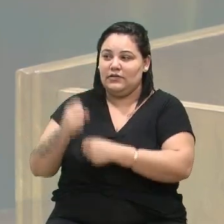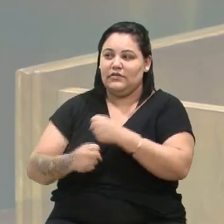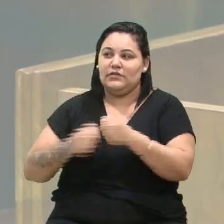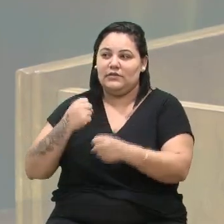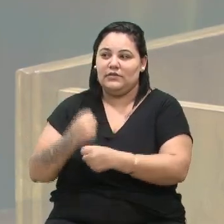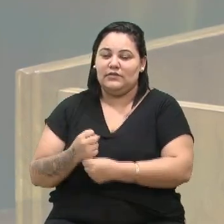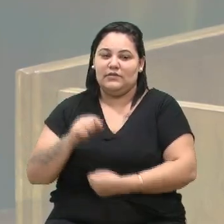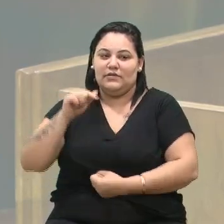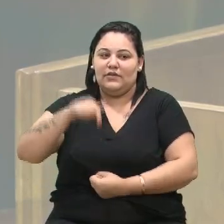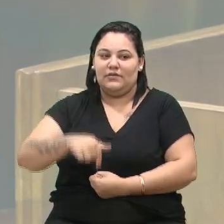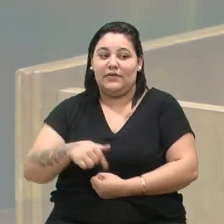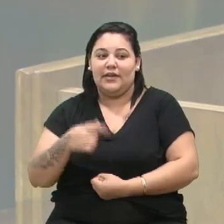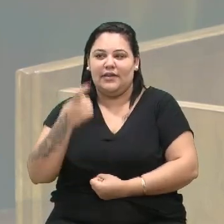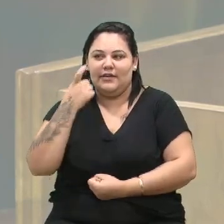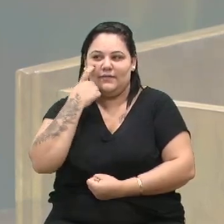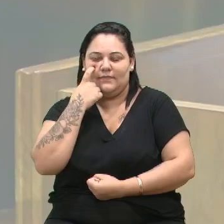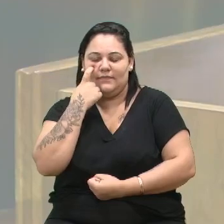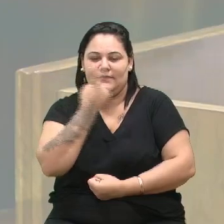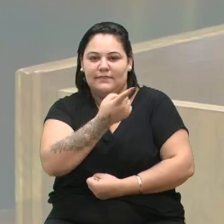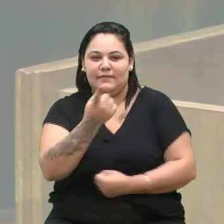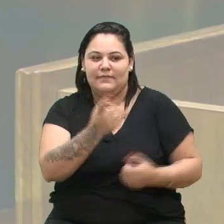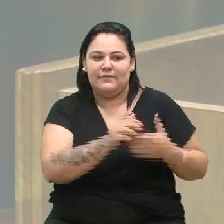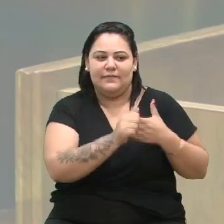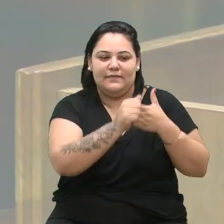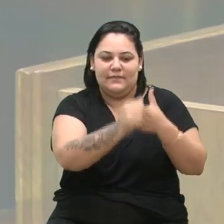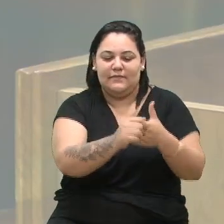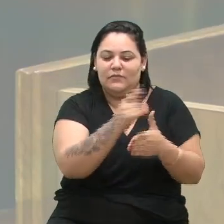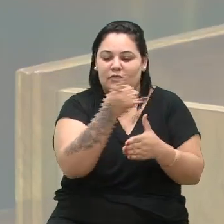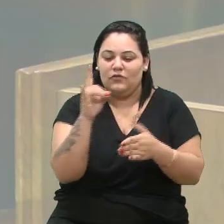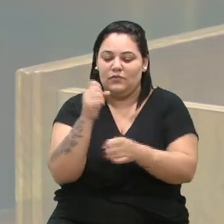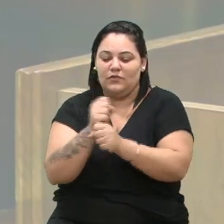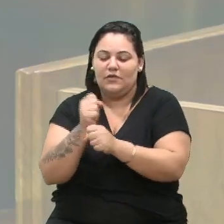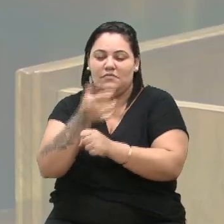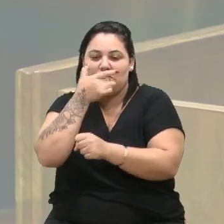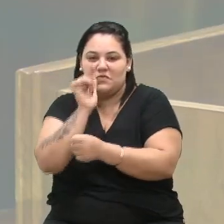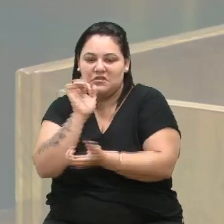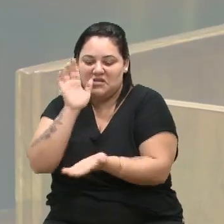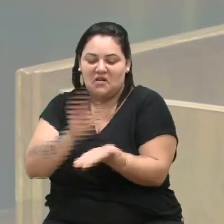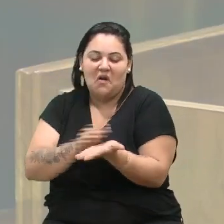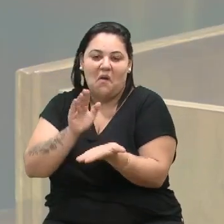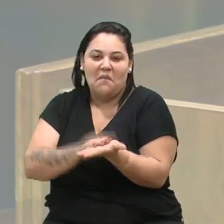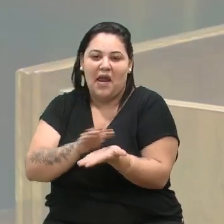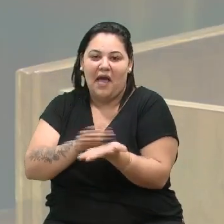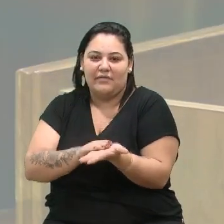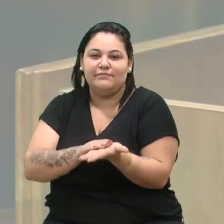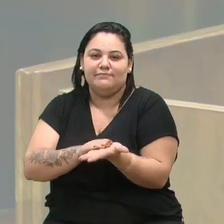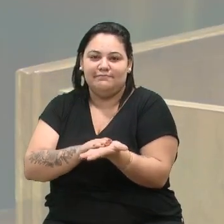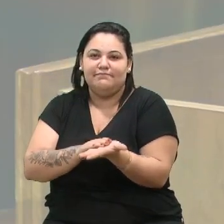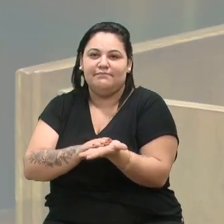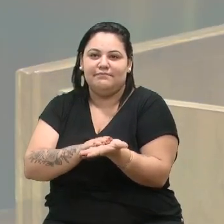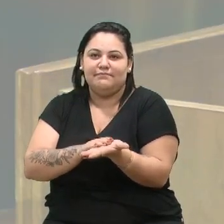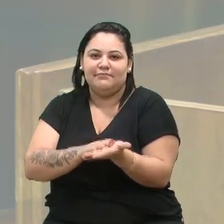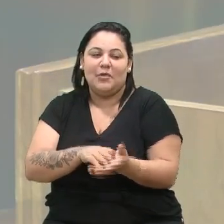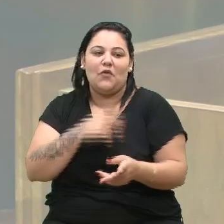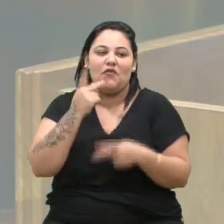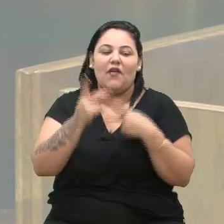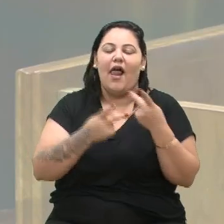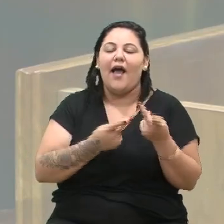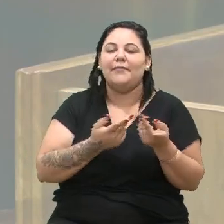que tu gostas de acompanhar só o último ano para poder cobrar os seus, vamos dizer assim,